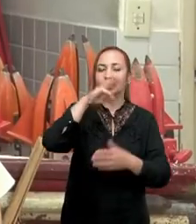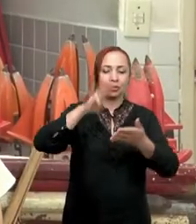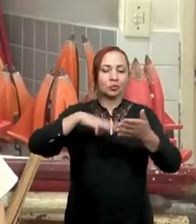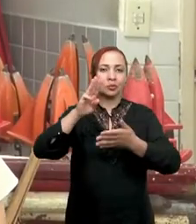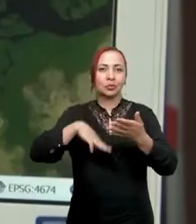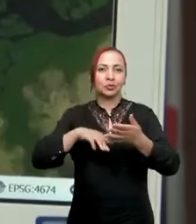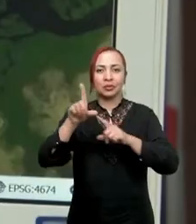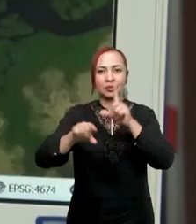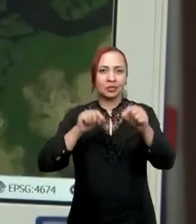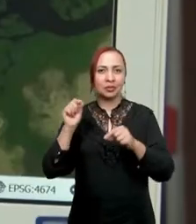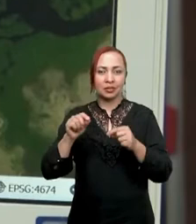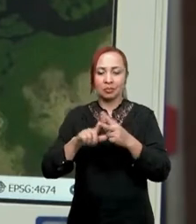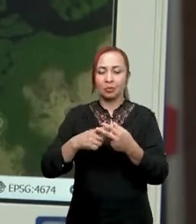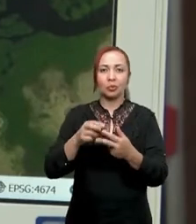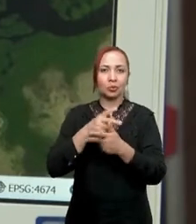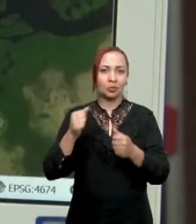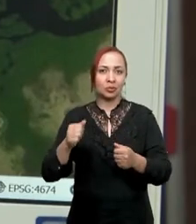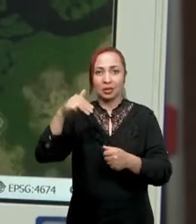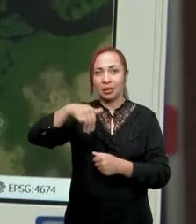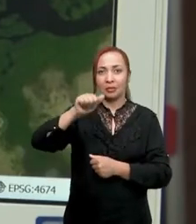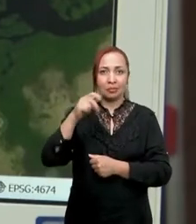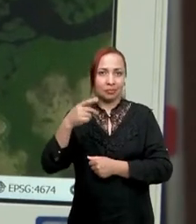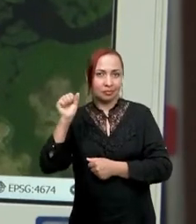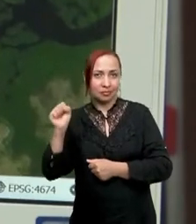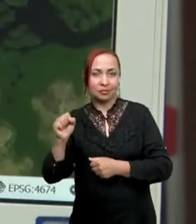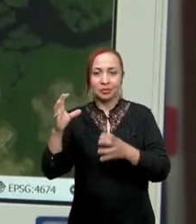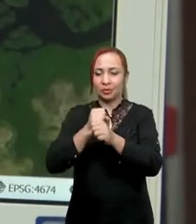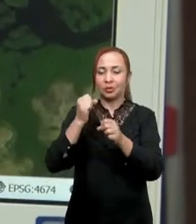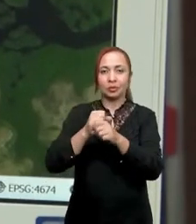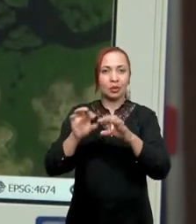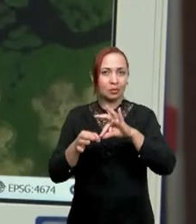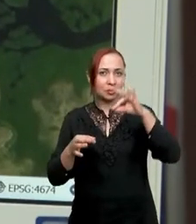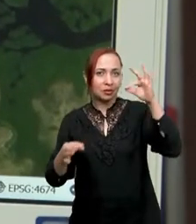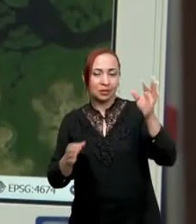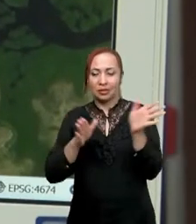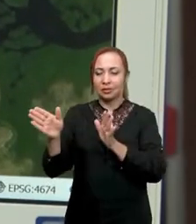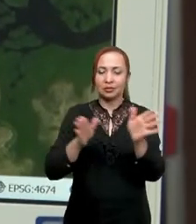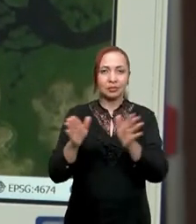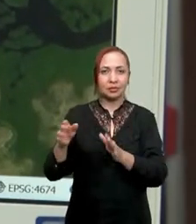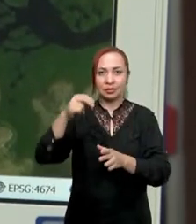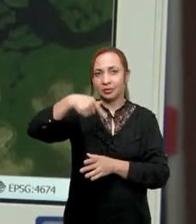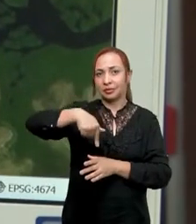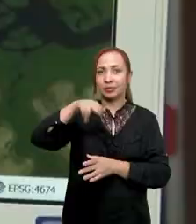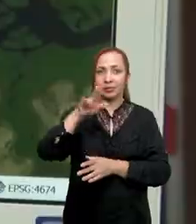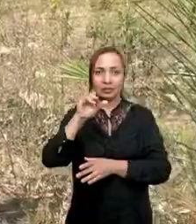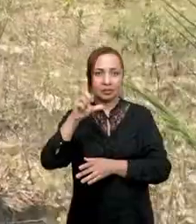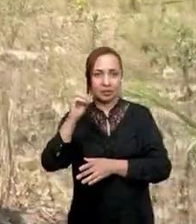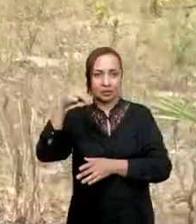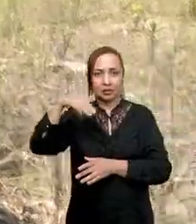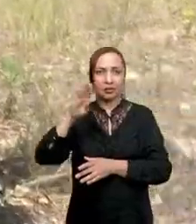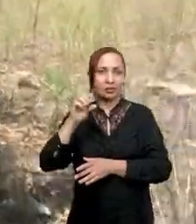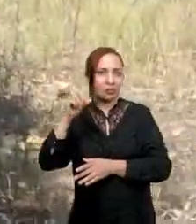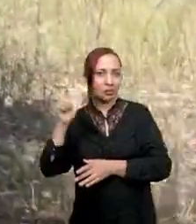essa nossa decisão em produzir mapas que calculam as distâncias entre as comunidades quilombolas e os